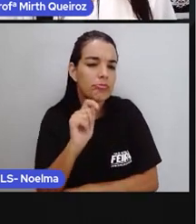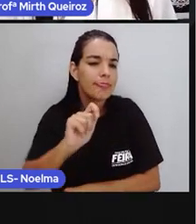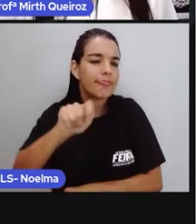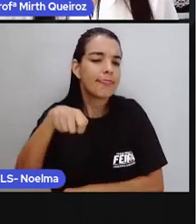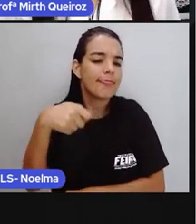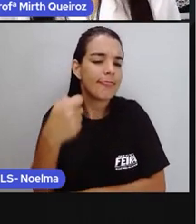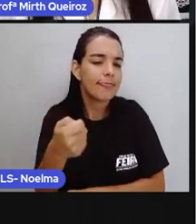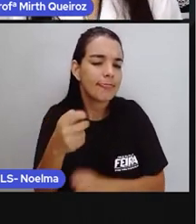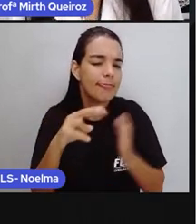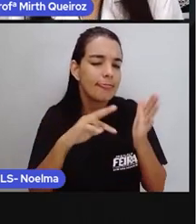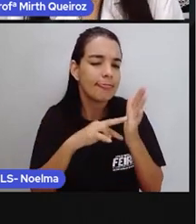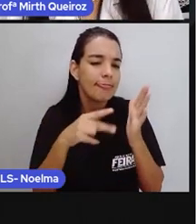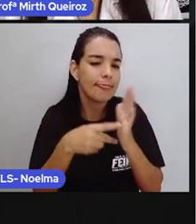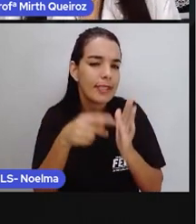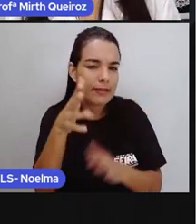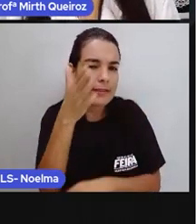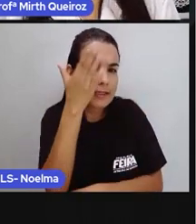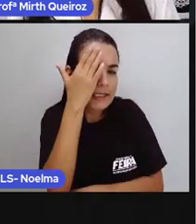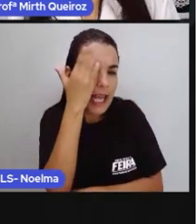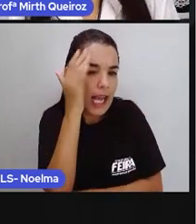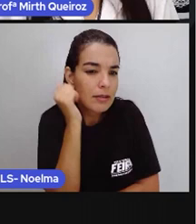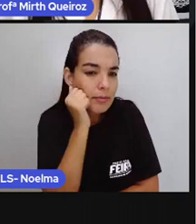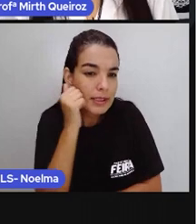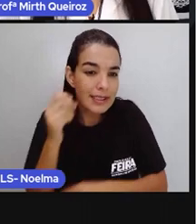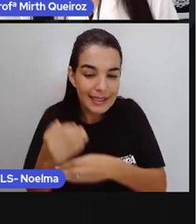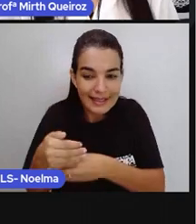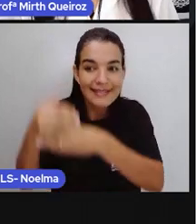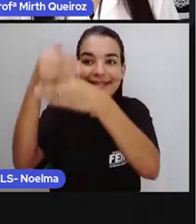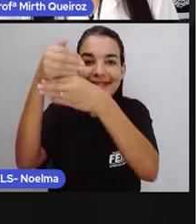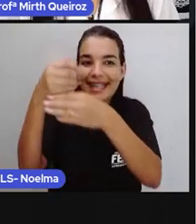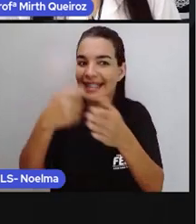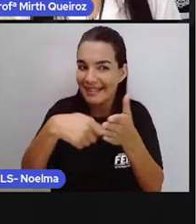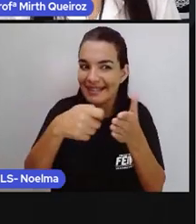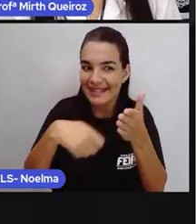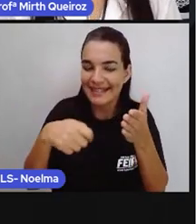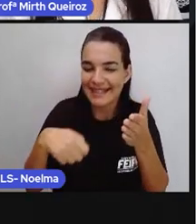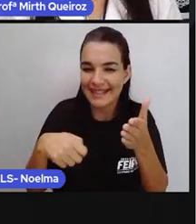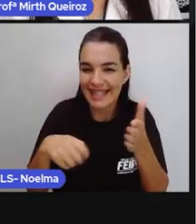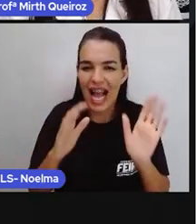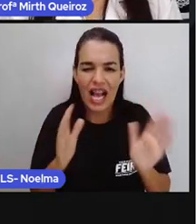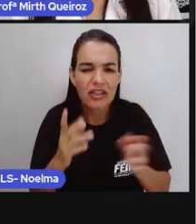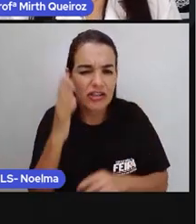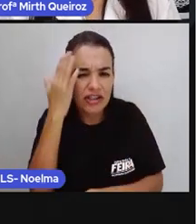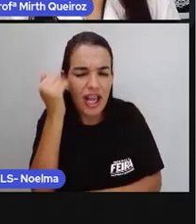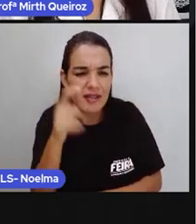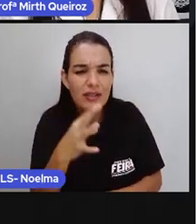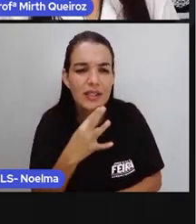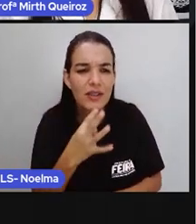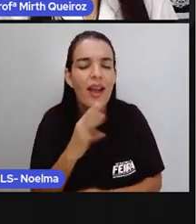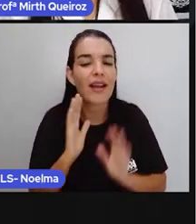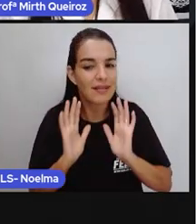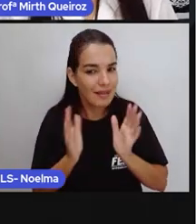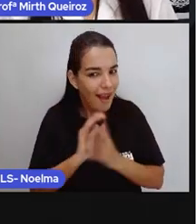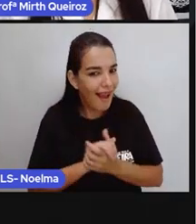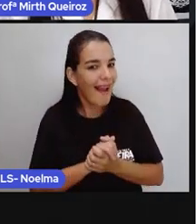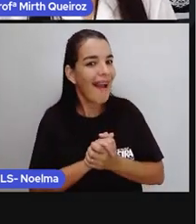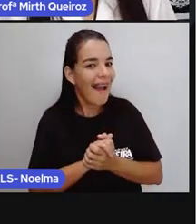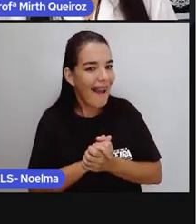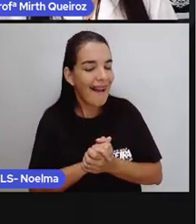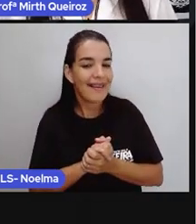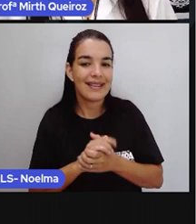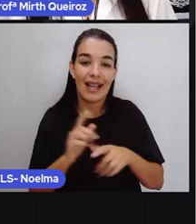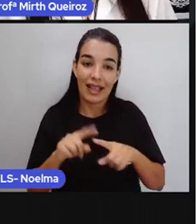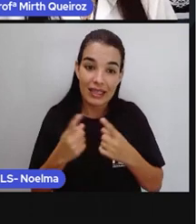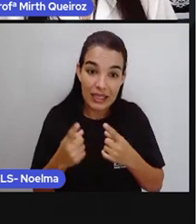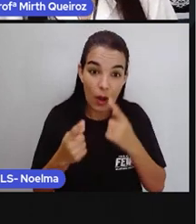fake news? Quem é que sabe, escreva aí no chat. Eu acho que todo mundo já ouviu falar em fake news. Vocês já ouviram falar em fake news?